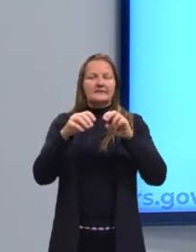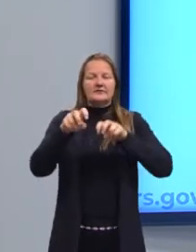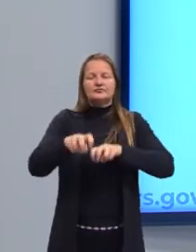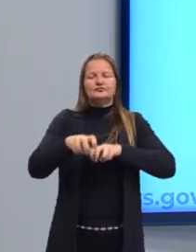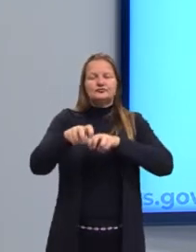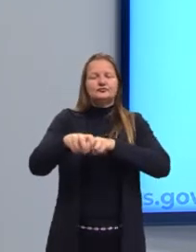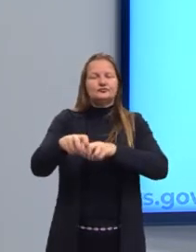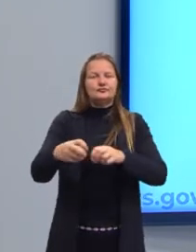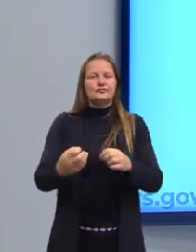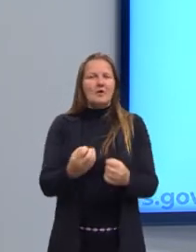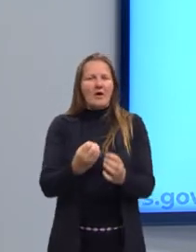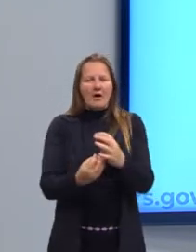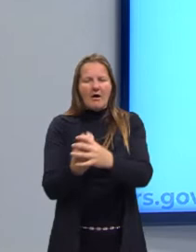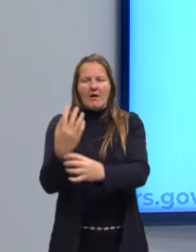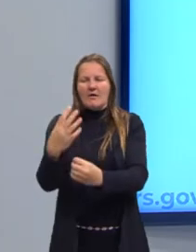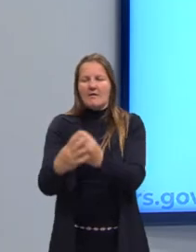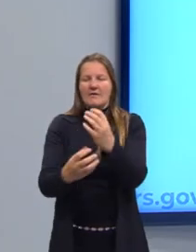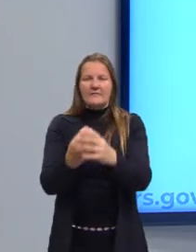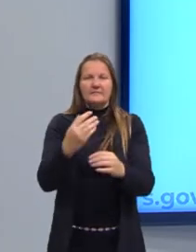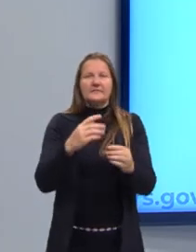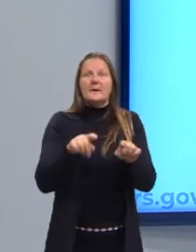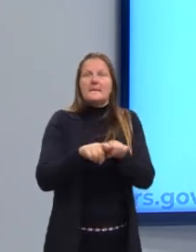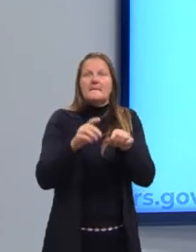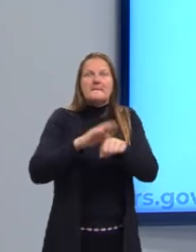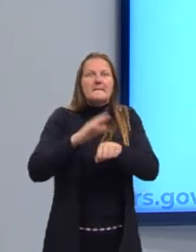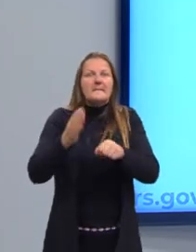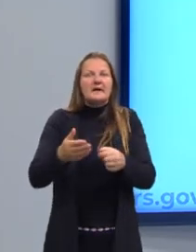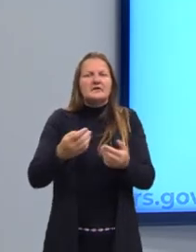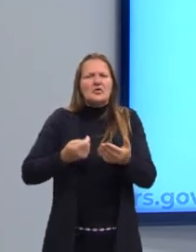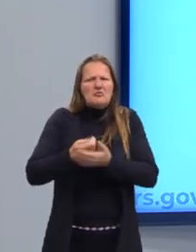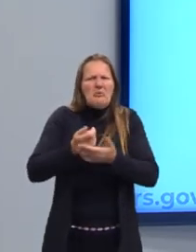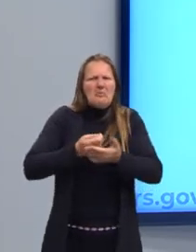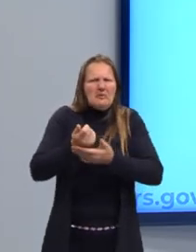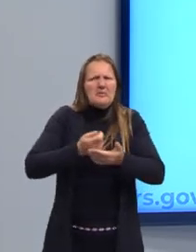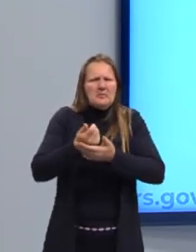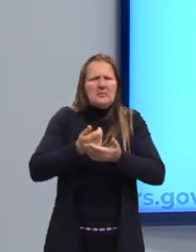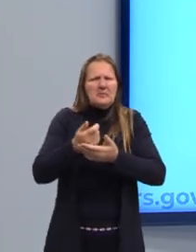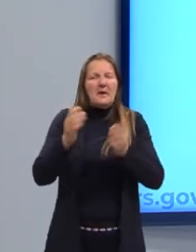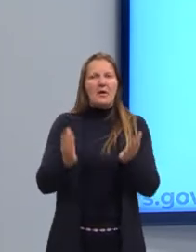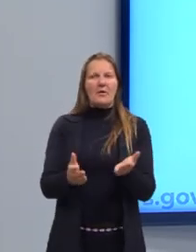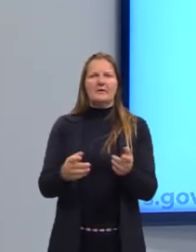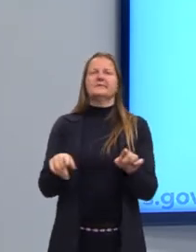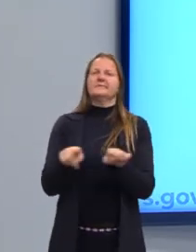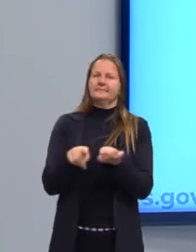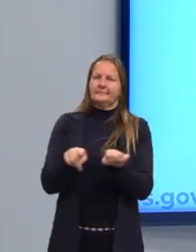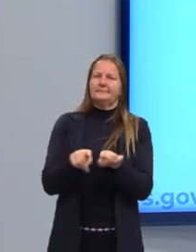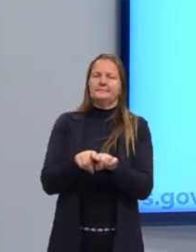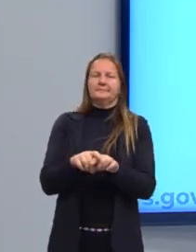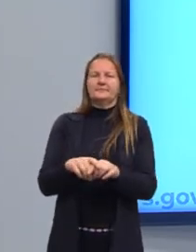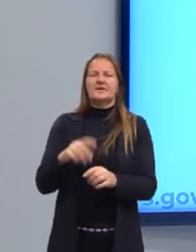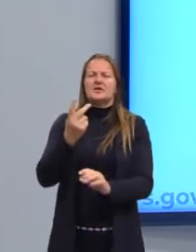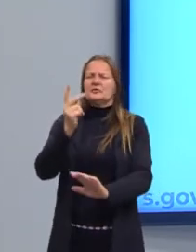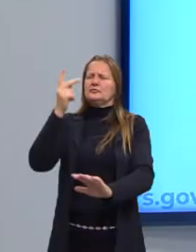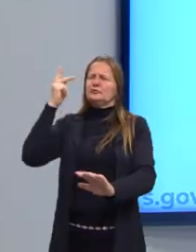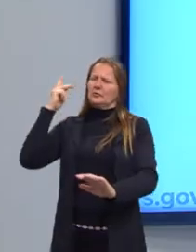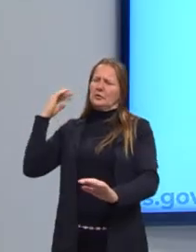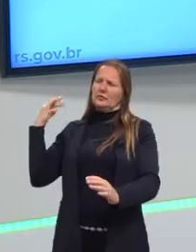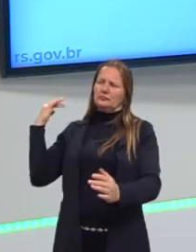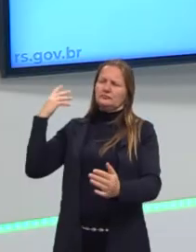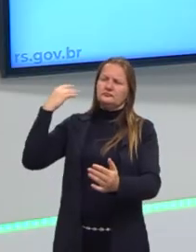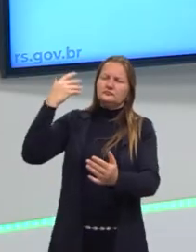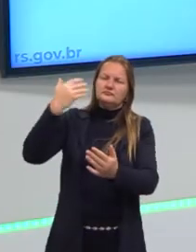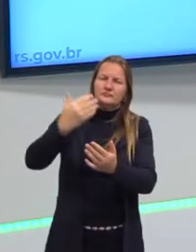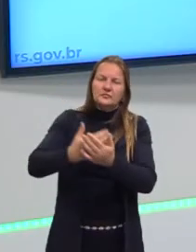e agora na Contemporaneidade, então, muito mais com o ato de consumir. Então, vejam bem que ela é historicamente construída. O consumo é algo